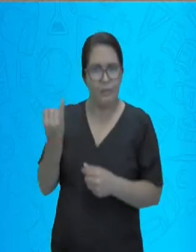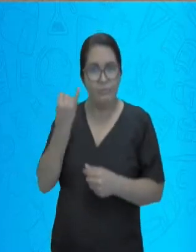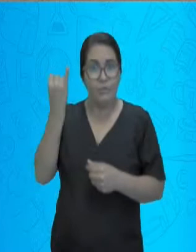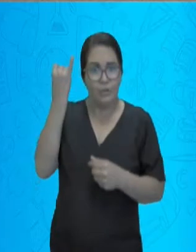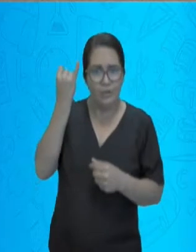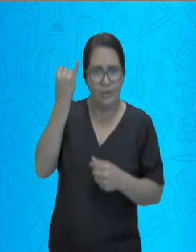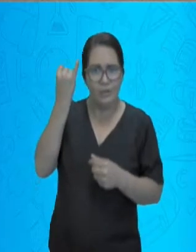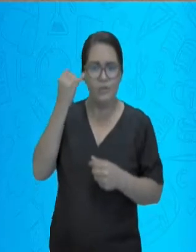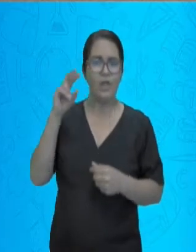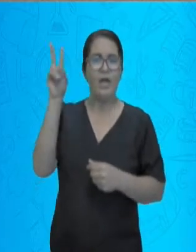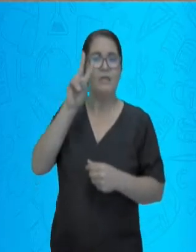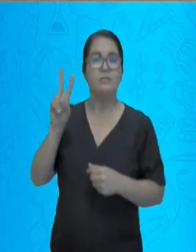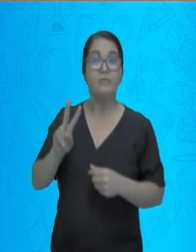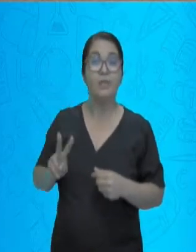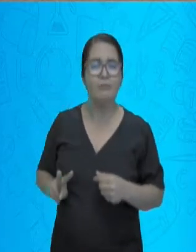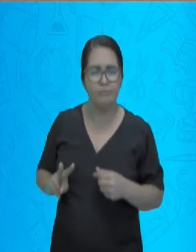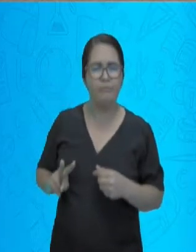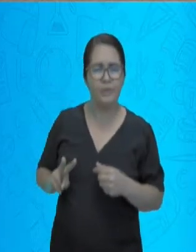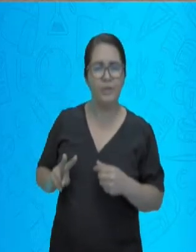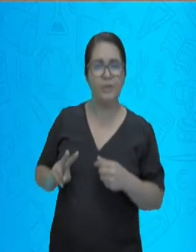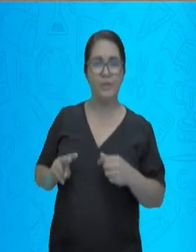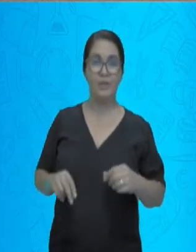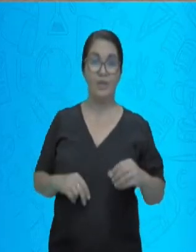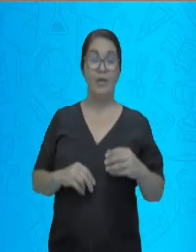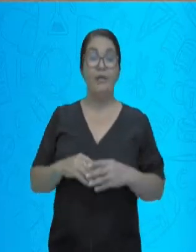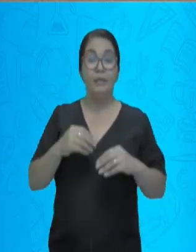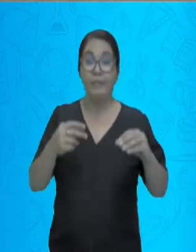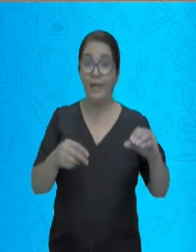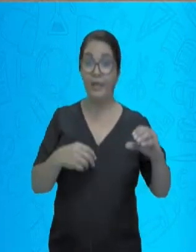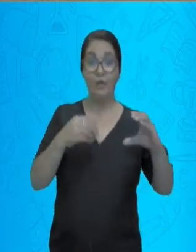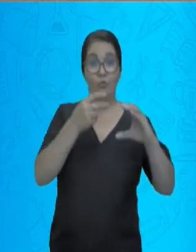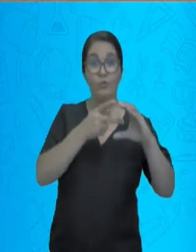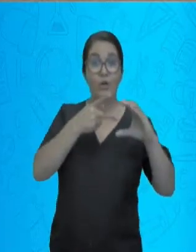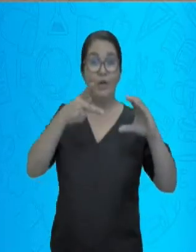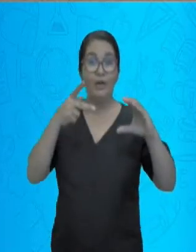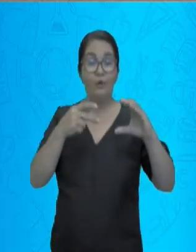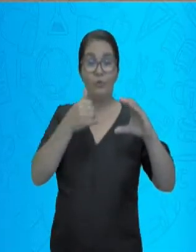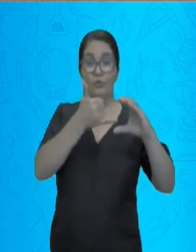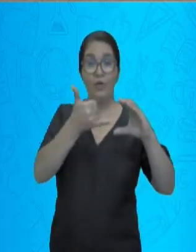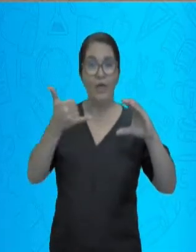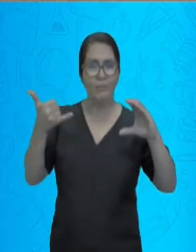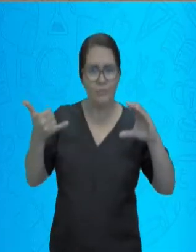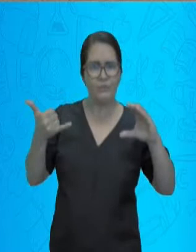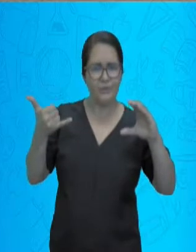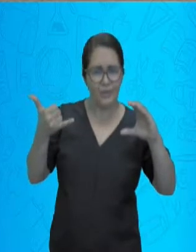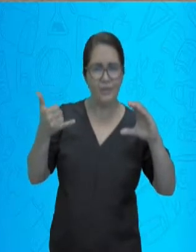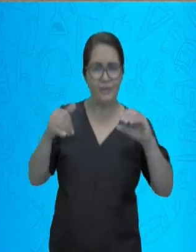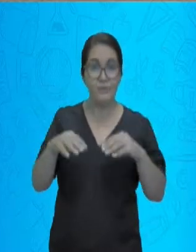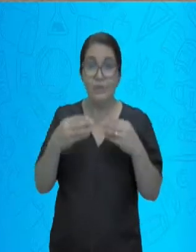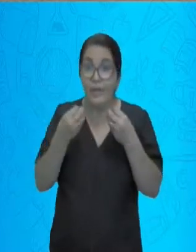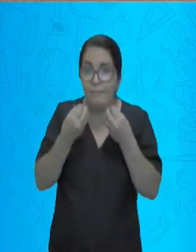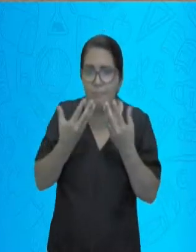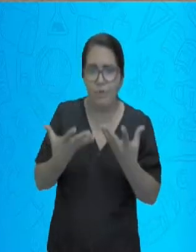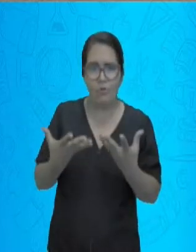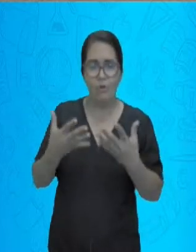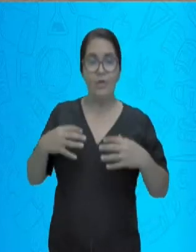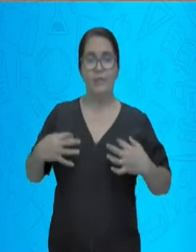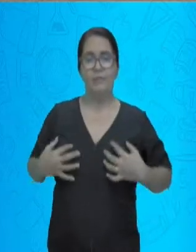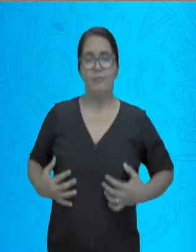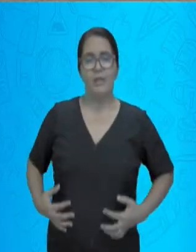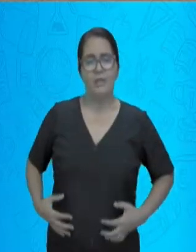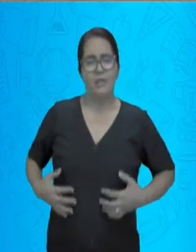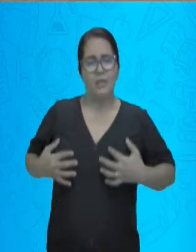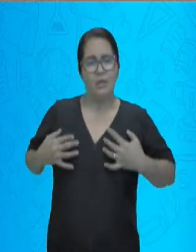nutrientes que servem como reguladores, que servem para reconstruir nossa